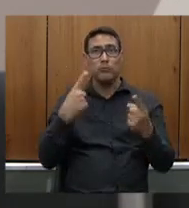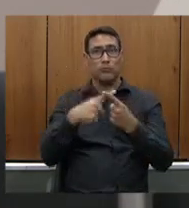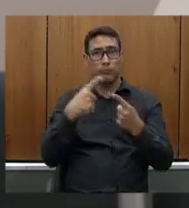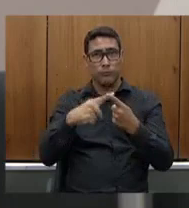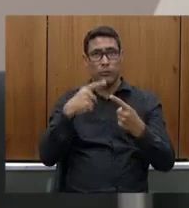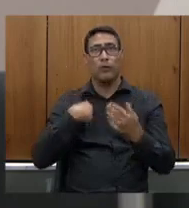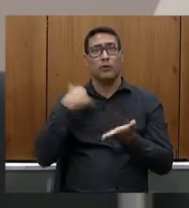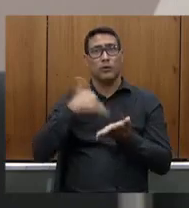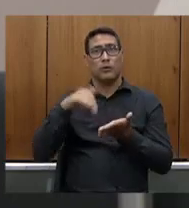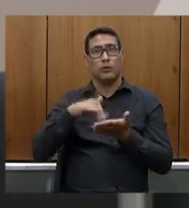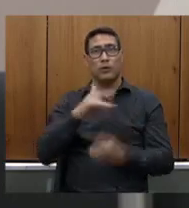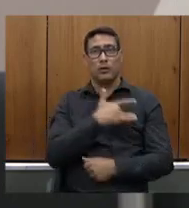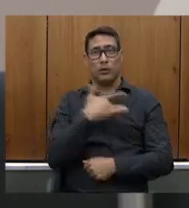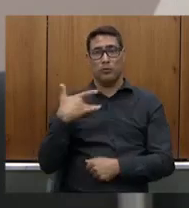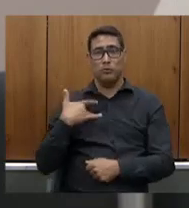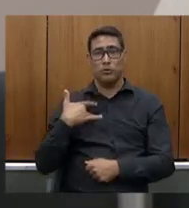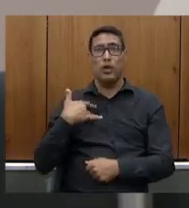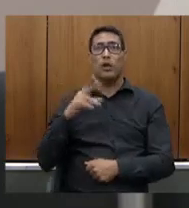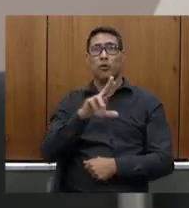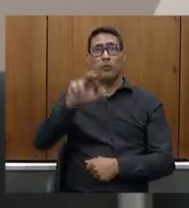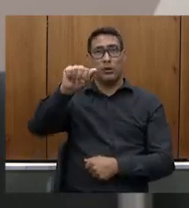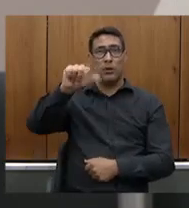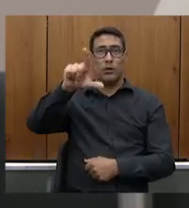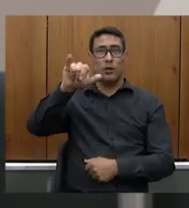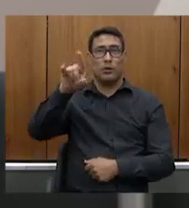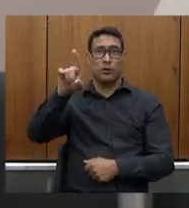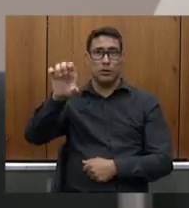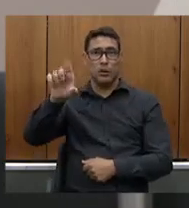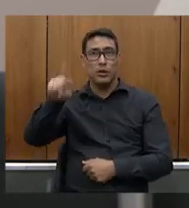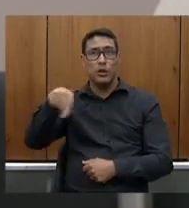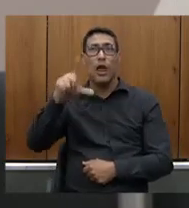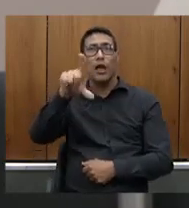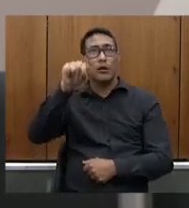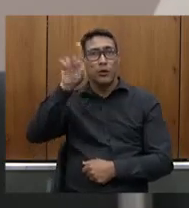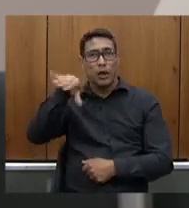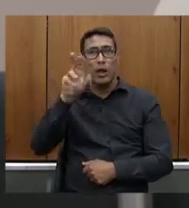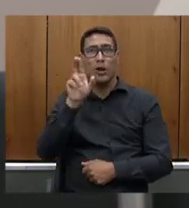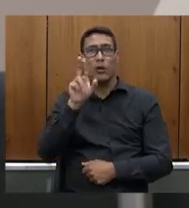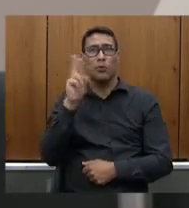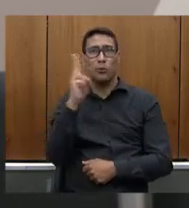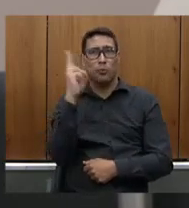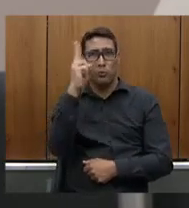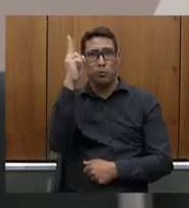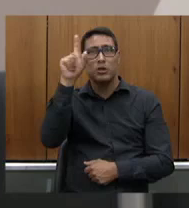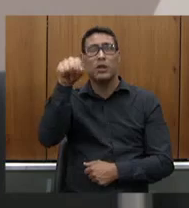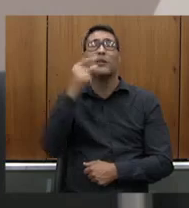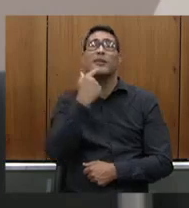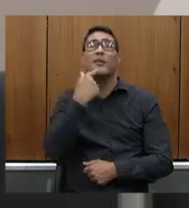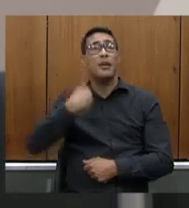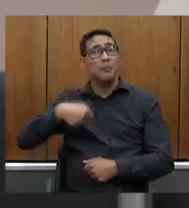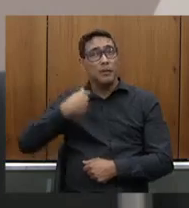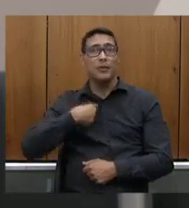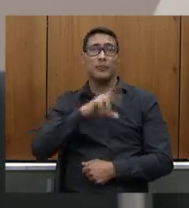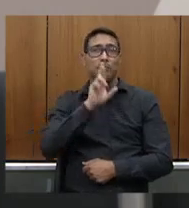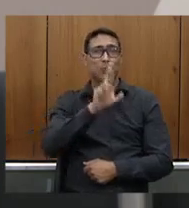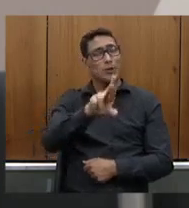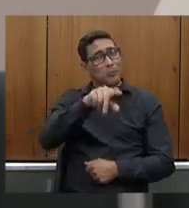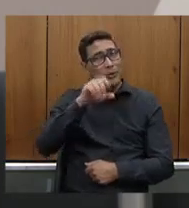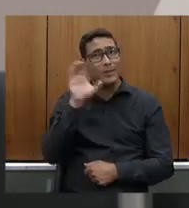é chamado a LID e quando é chamado na urgência a resposta também tem que ser imediata